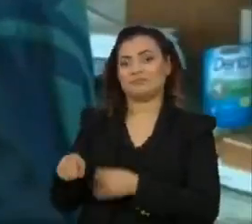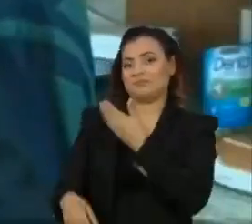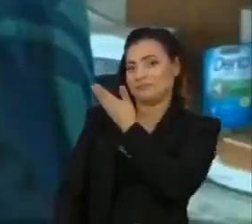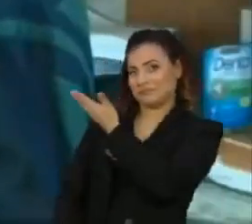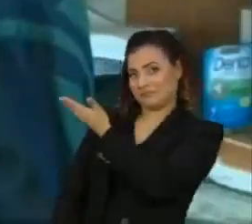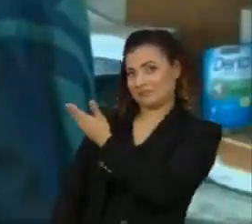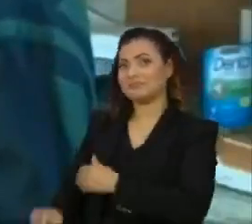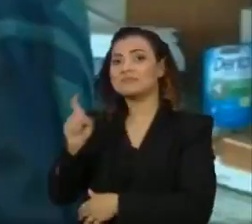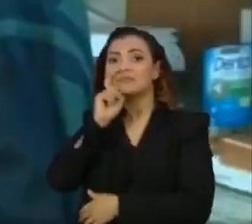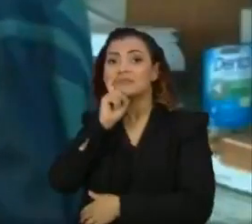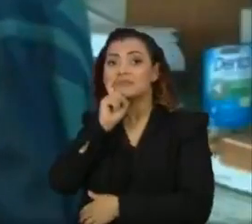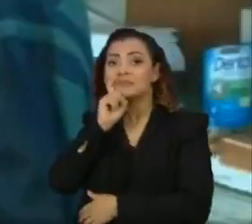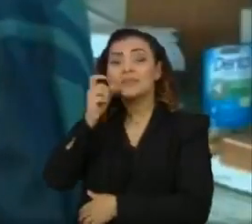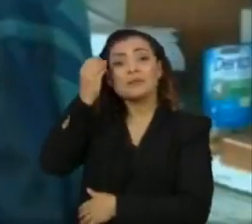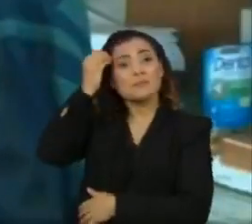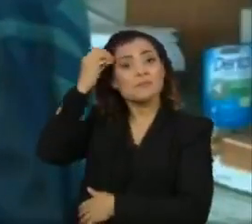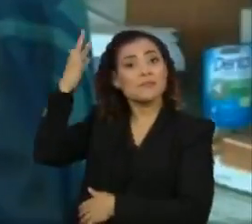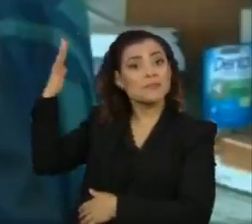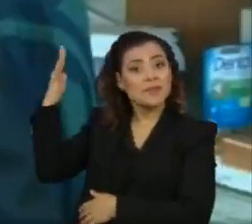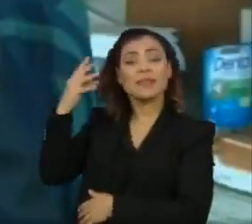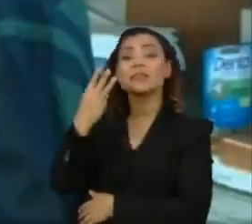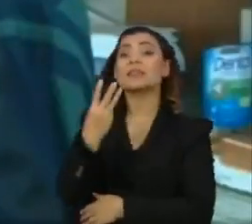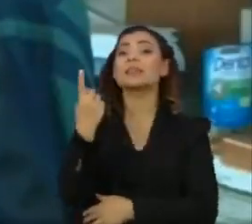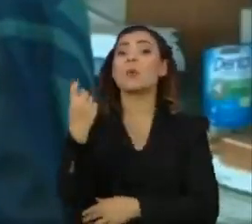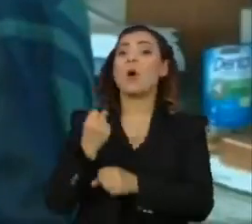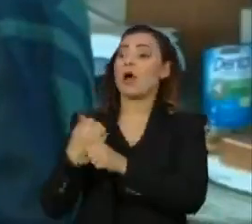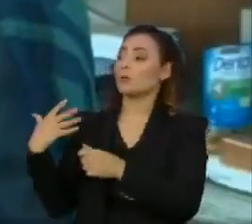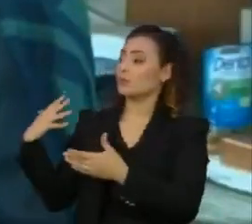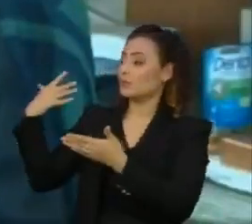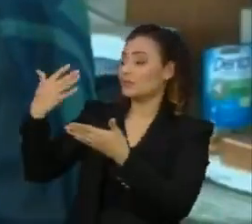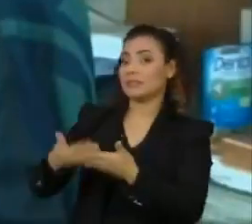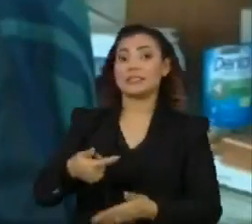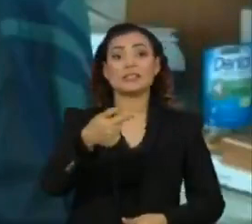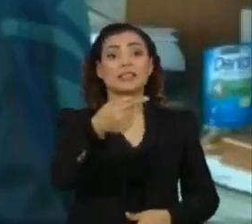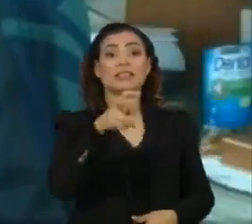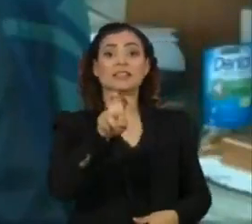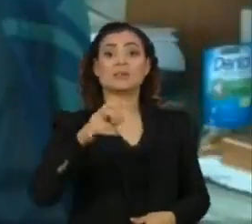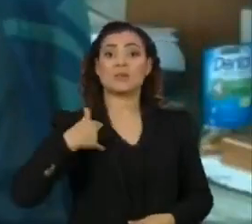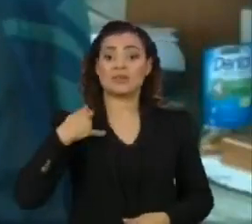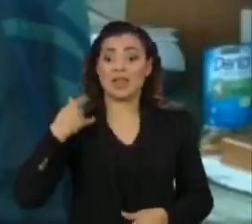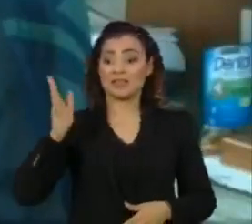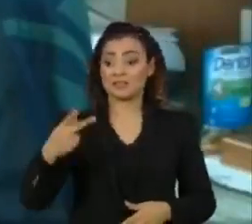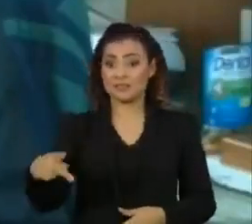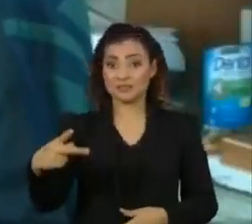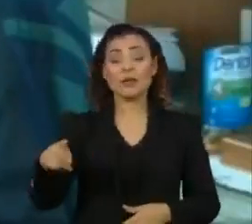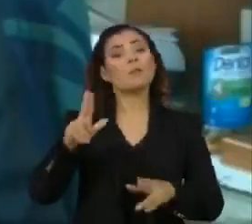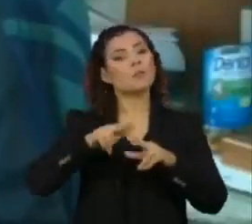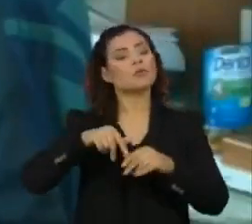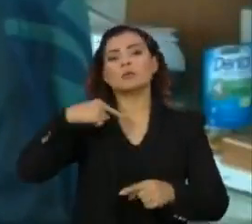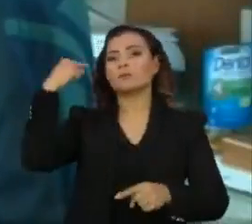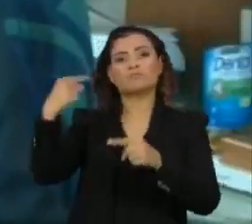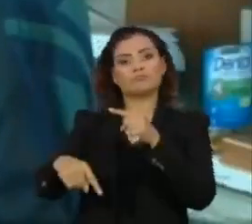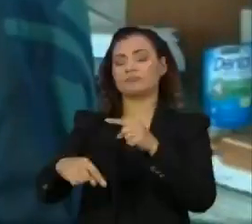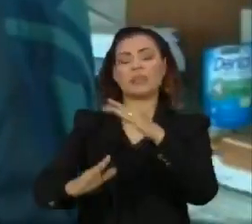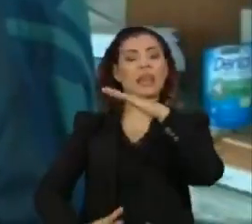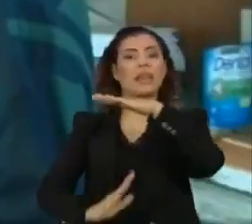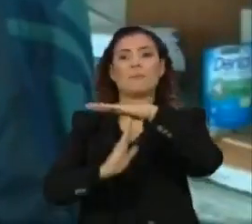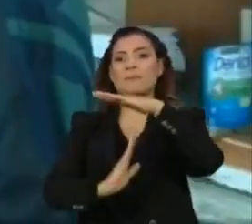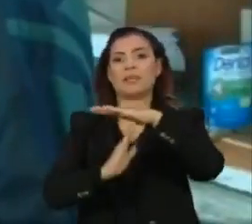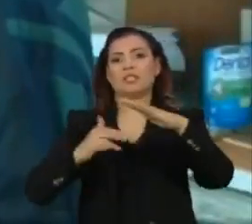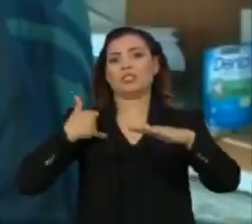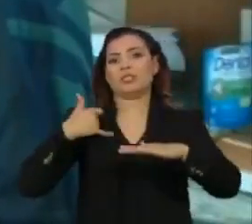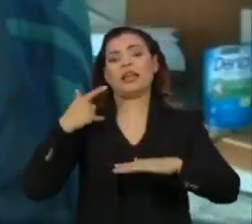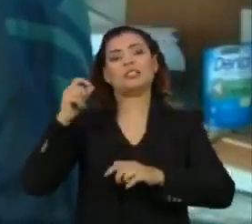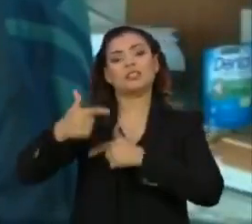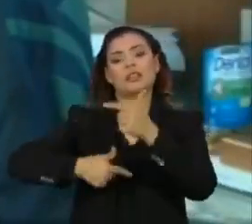está na corte há 31 anos. No próximo dia 12, ele completa 75 anos e a saída obedece à regra do teto de idade